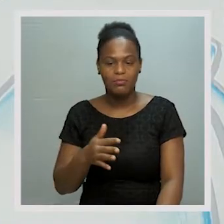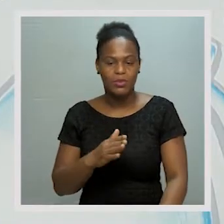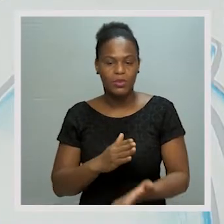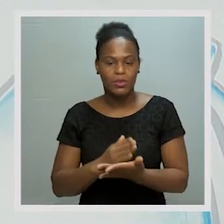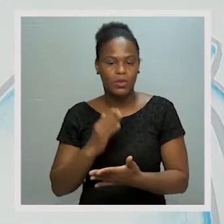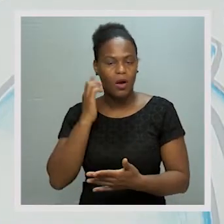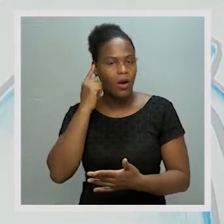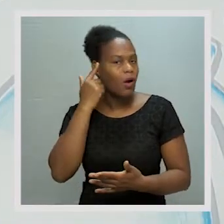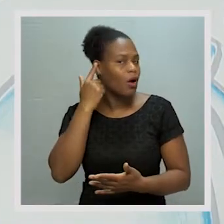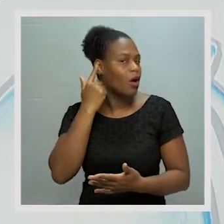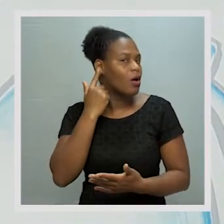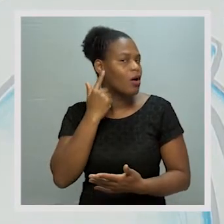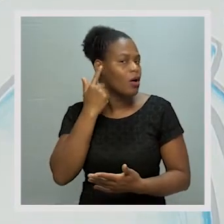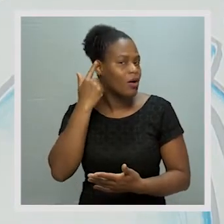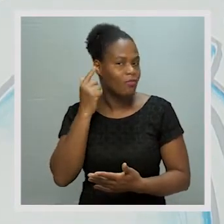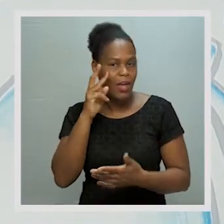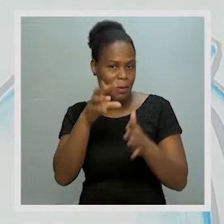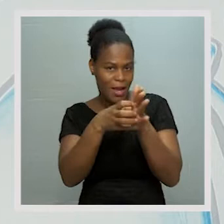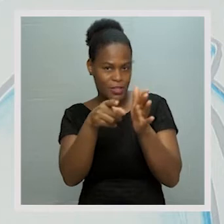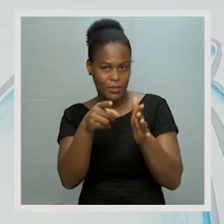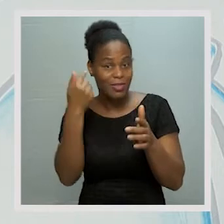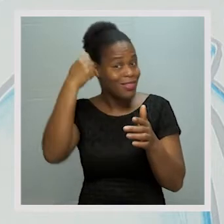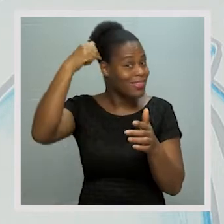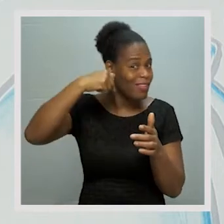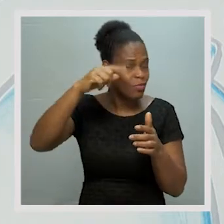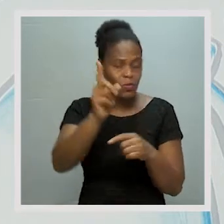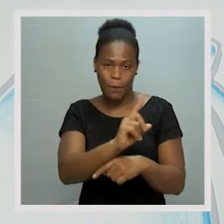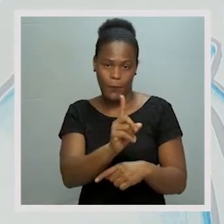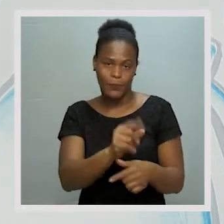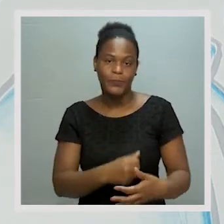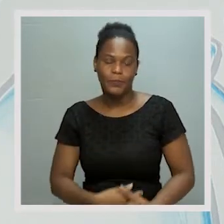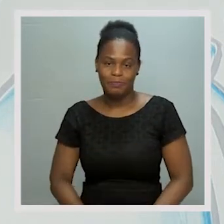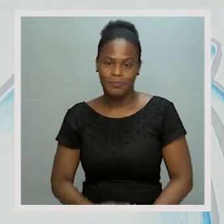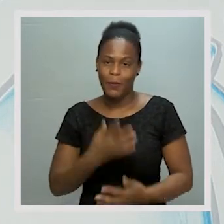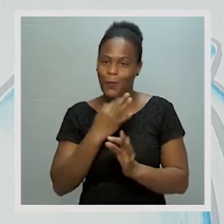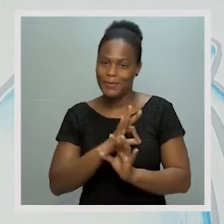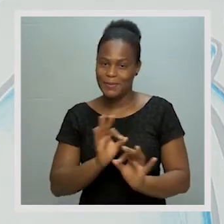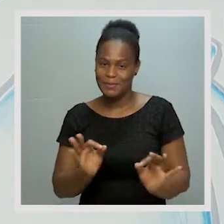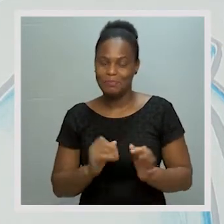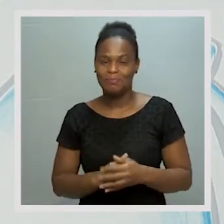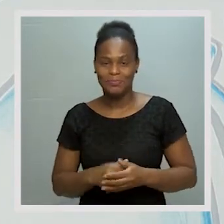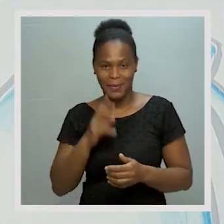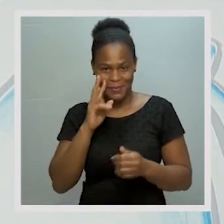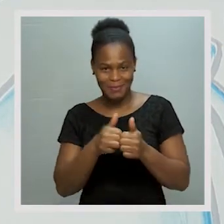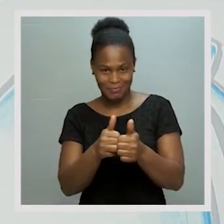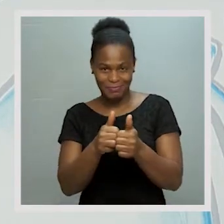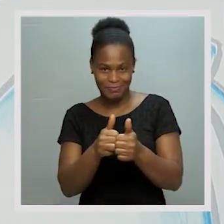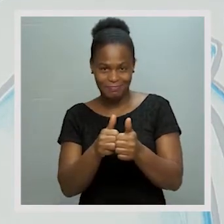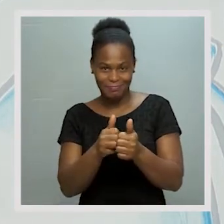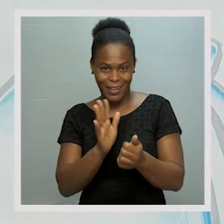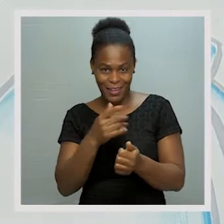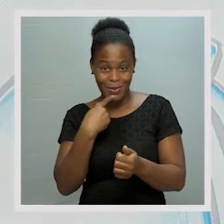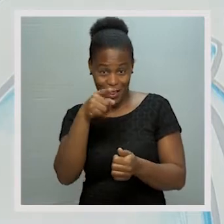Somente a parte externa. Não a parte interior. Ok. Ótimo. Estão a acompanhar?